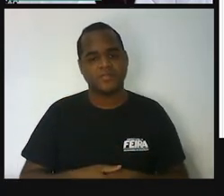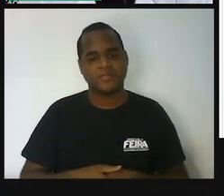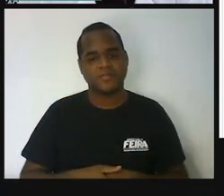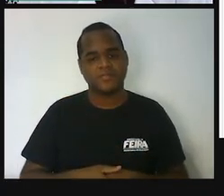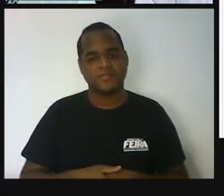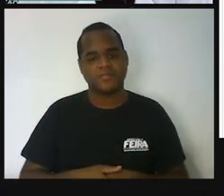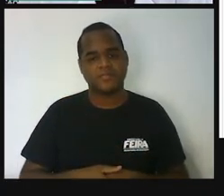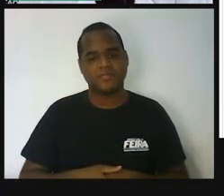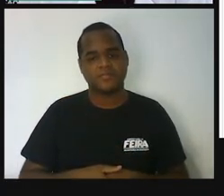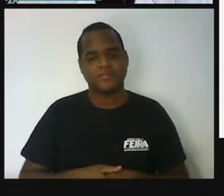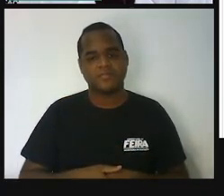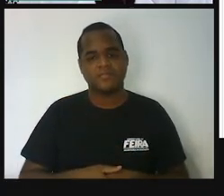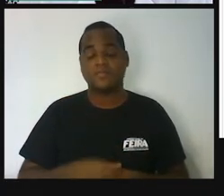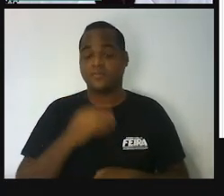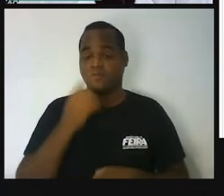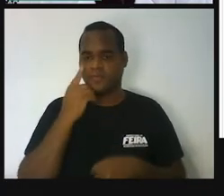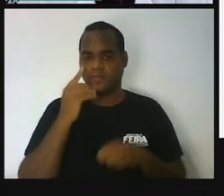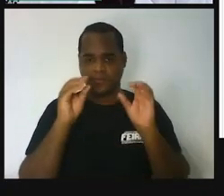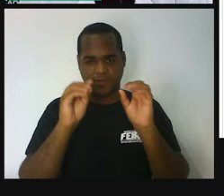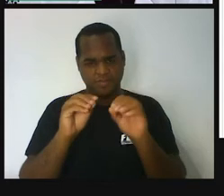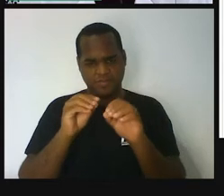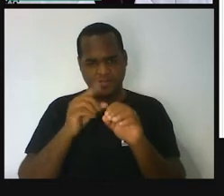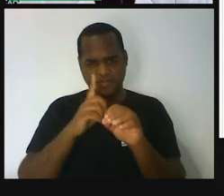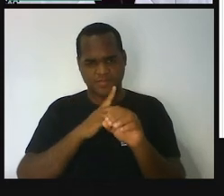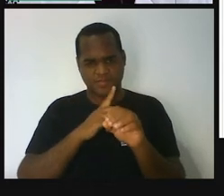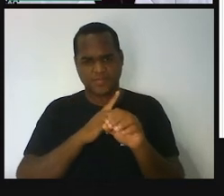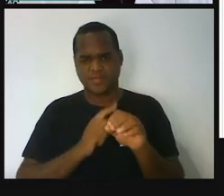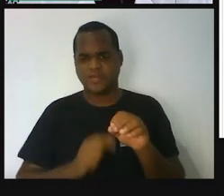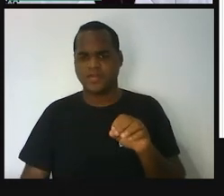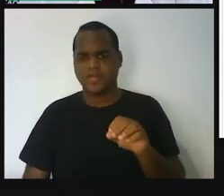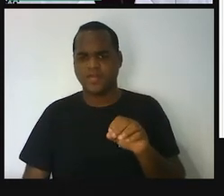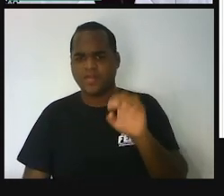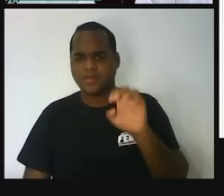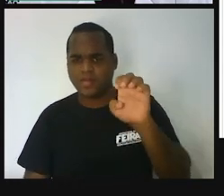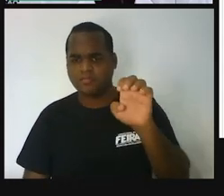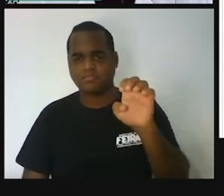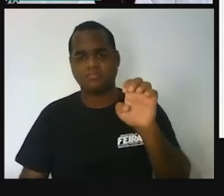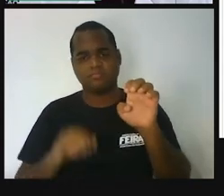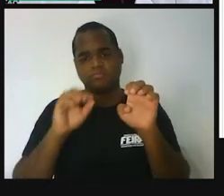Se eu ligar desse ponto E que apareceu aí até o ponto D.